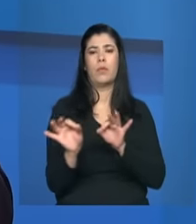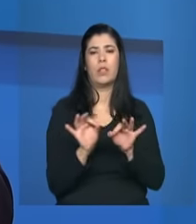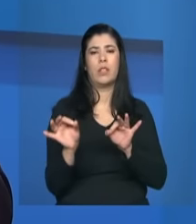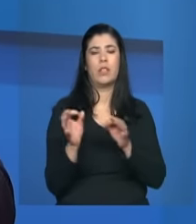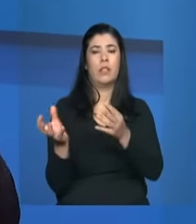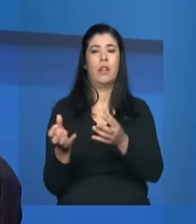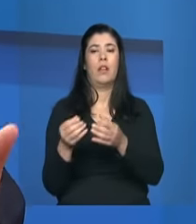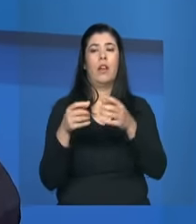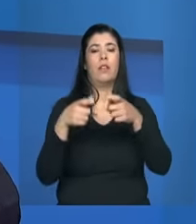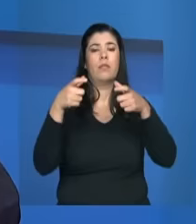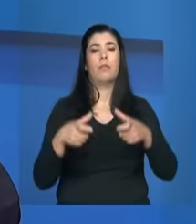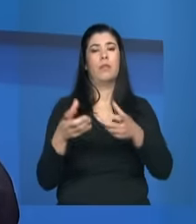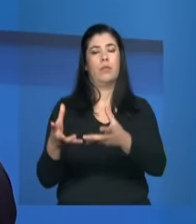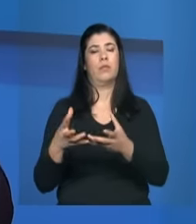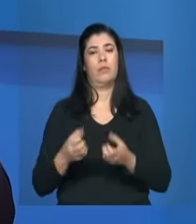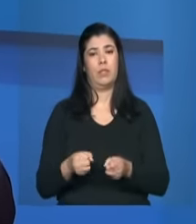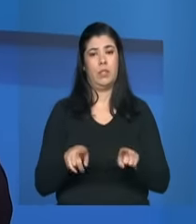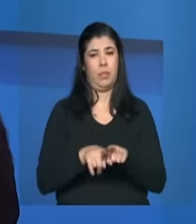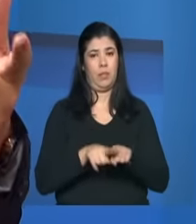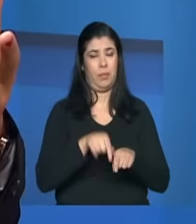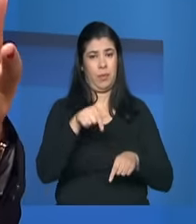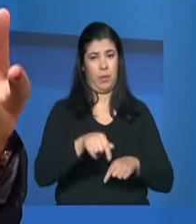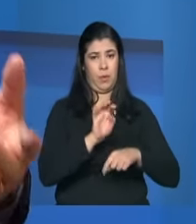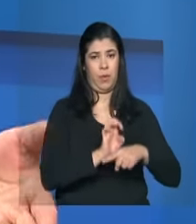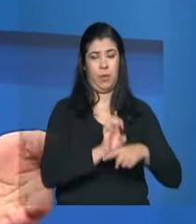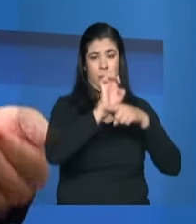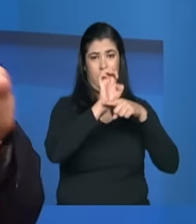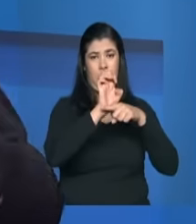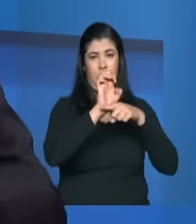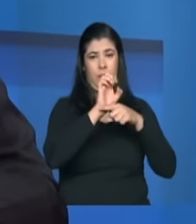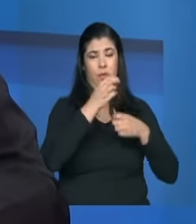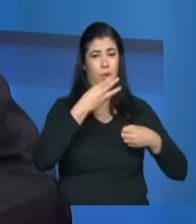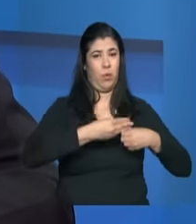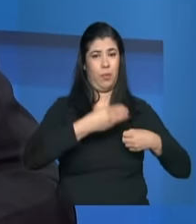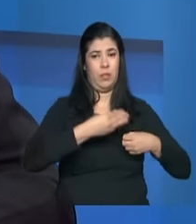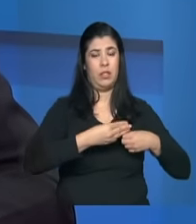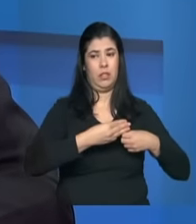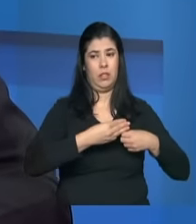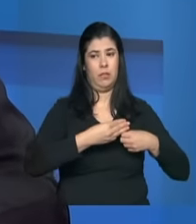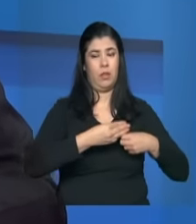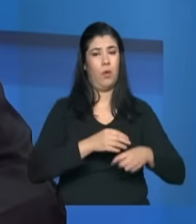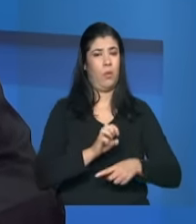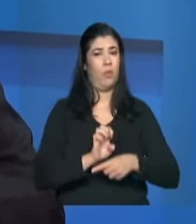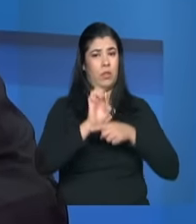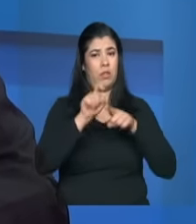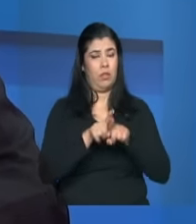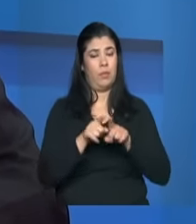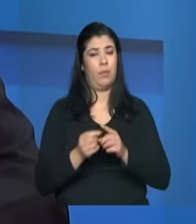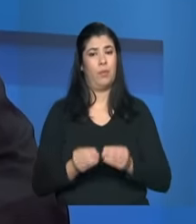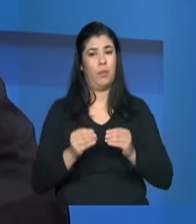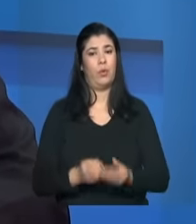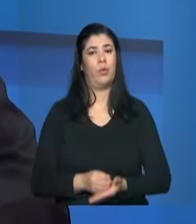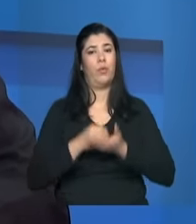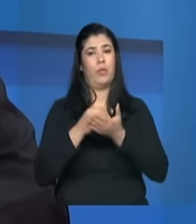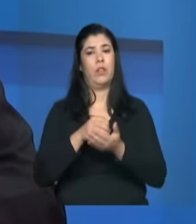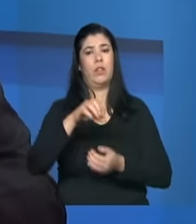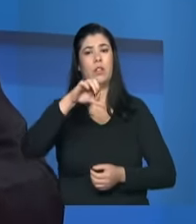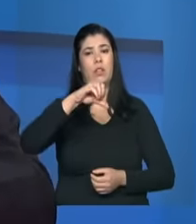a gente sabe também que existem demandas que são para além de municípios e que os estados também podem organizar essas ofertas então em torno de 900 vagas para estados